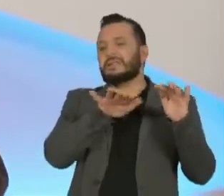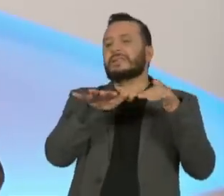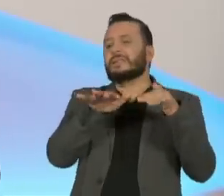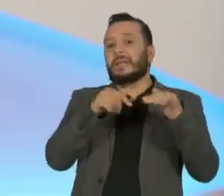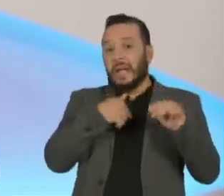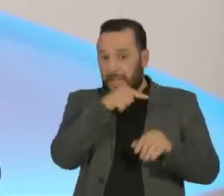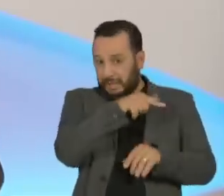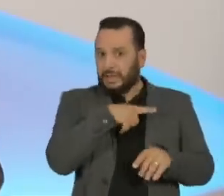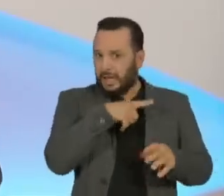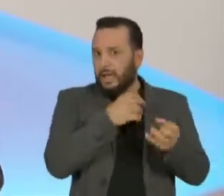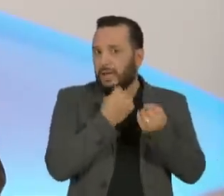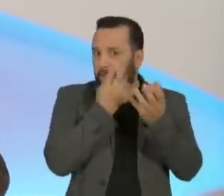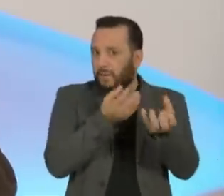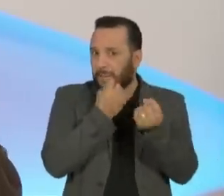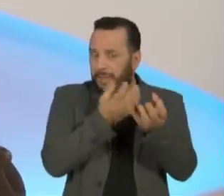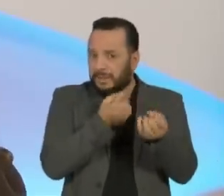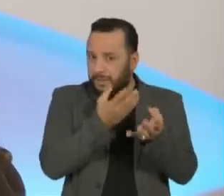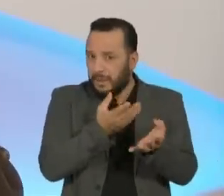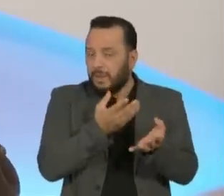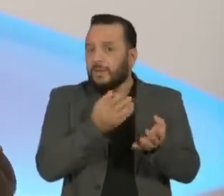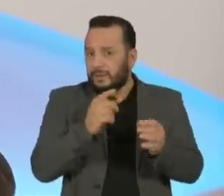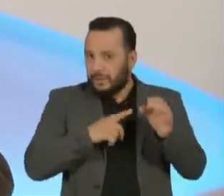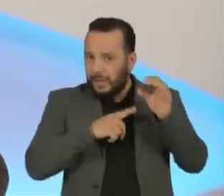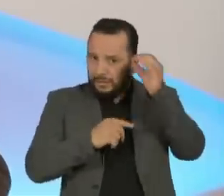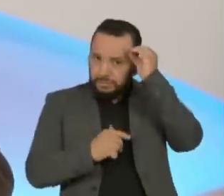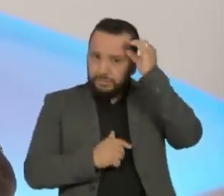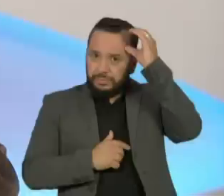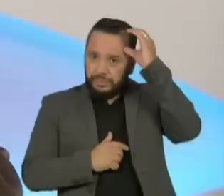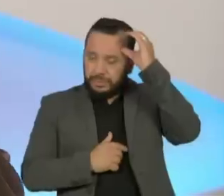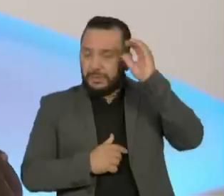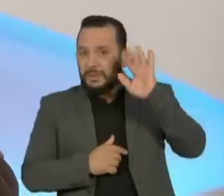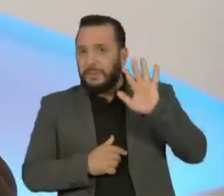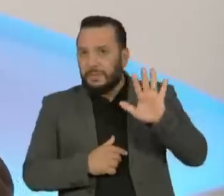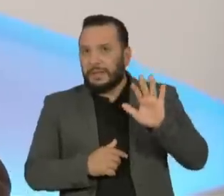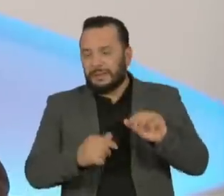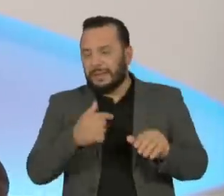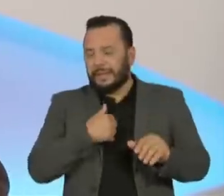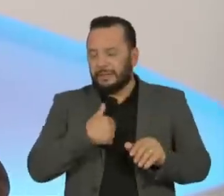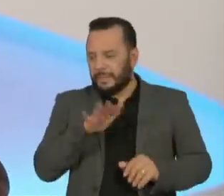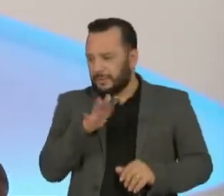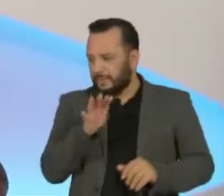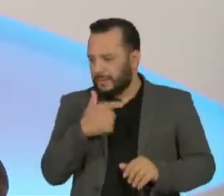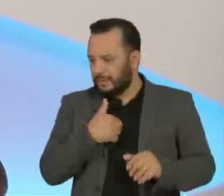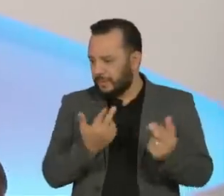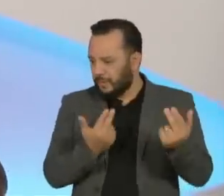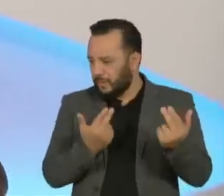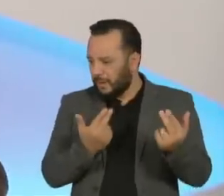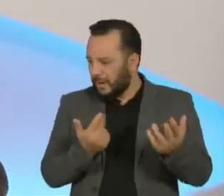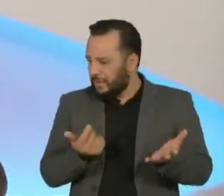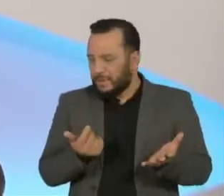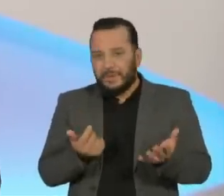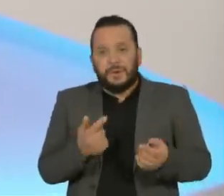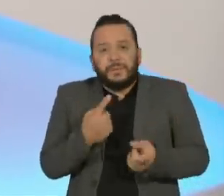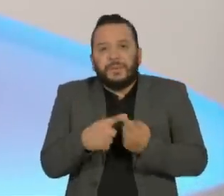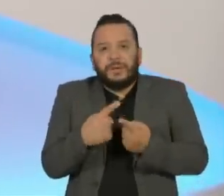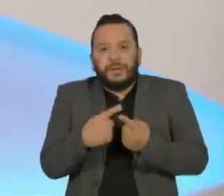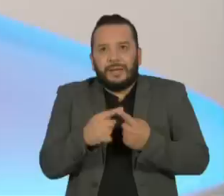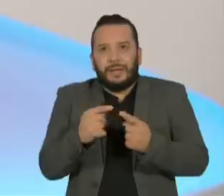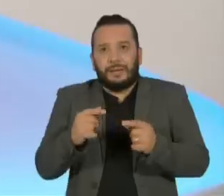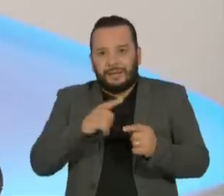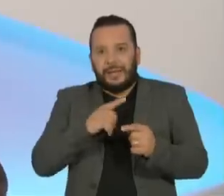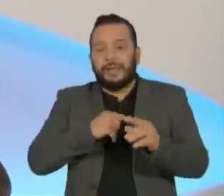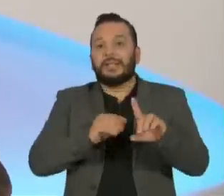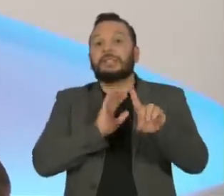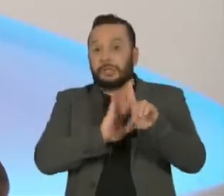informações, mas é uma raridade porque eu me incluo mais ou menos nesse hall e a gente fica num sanduíche porque a